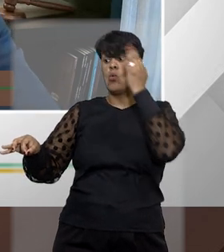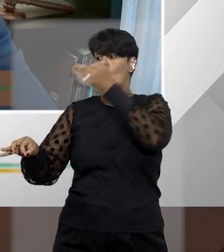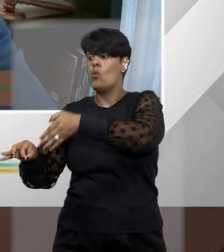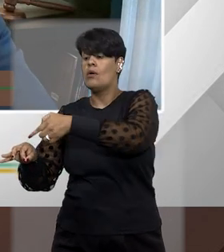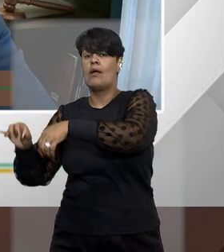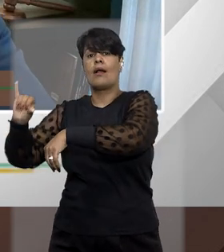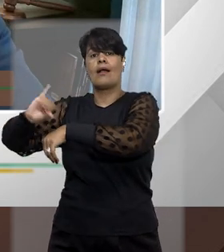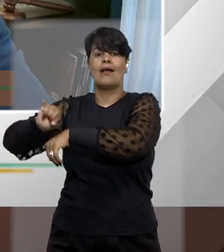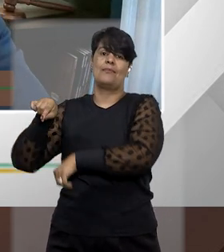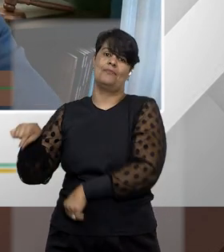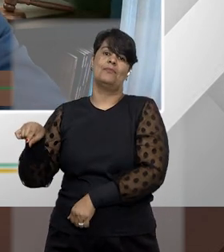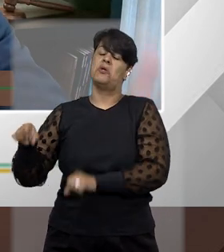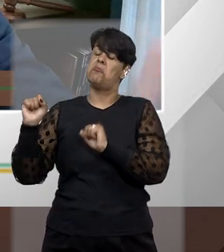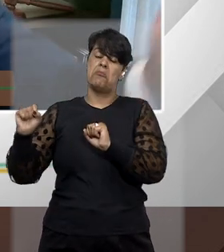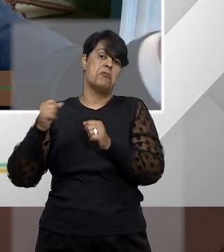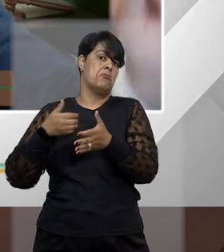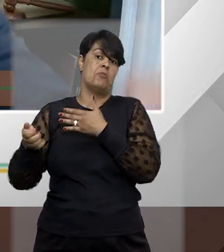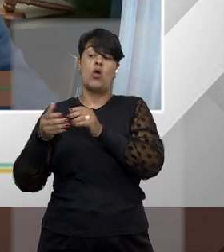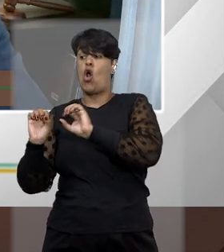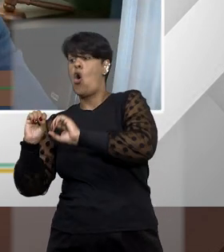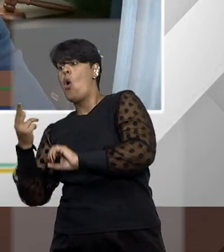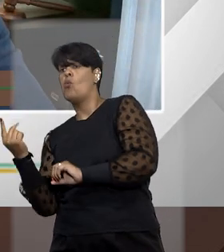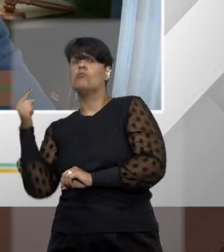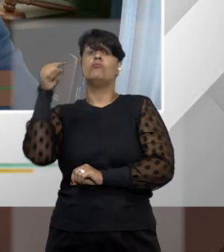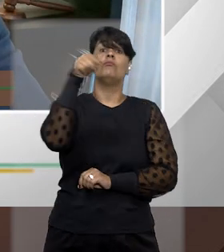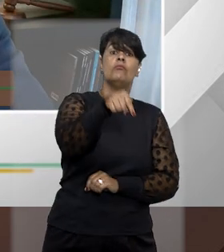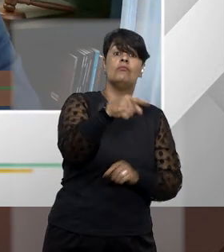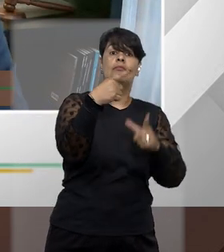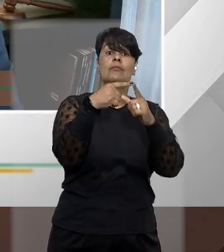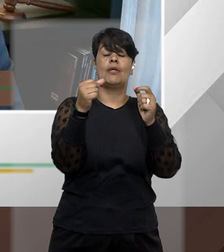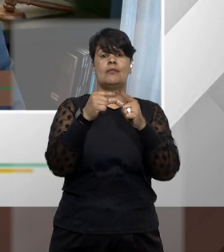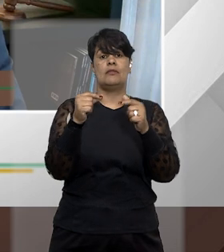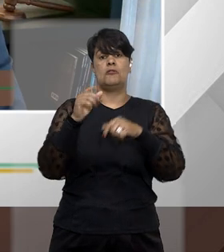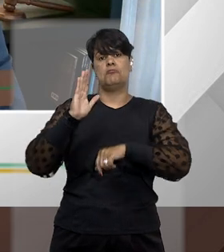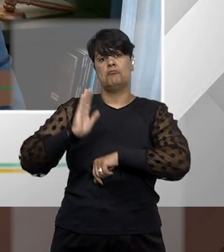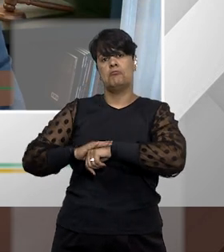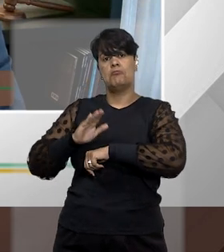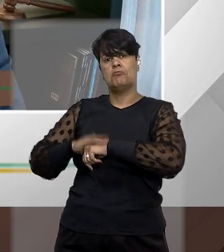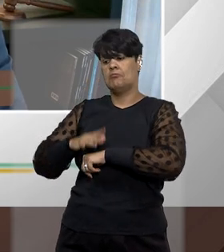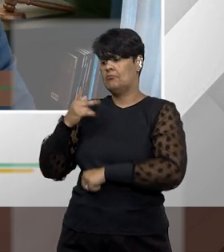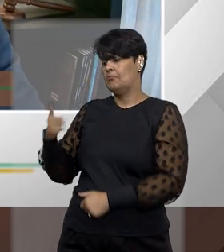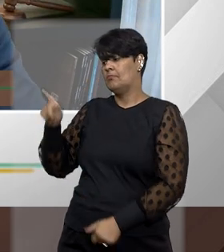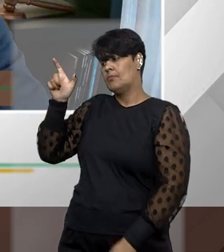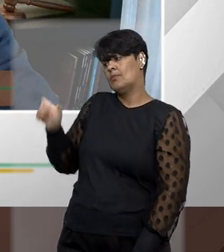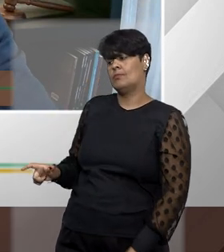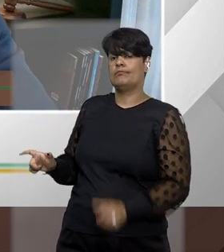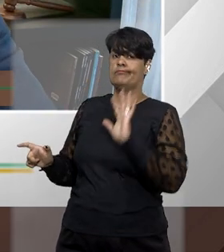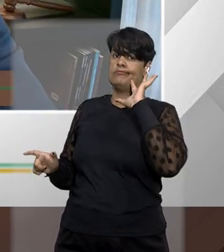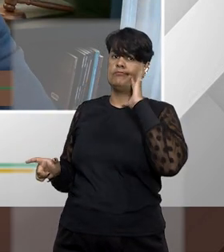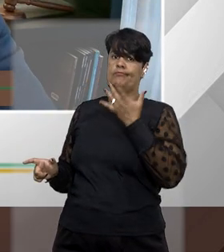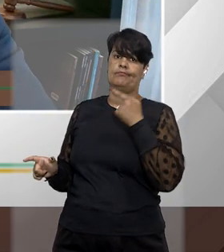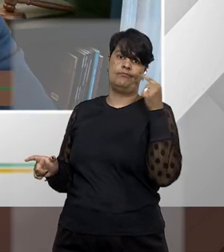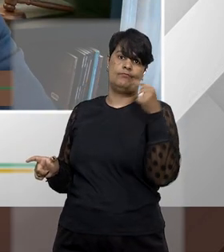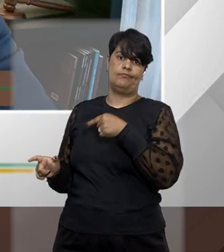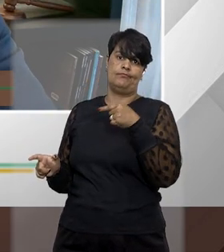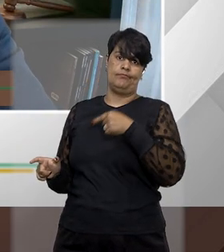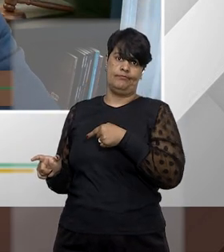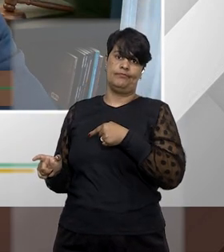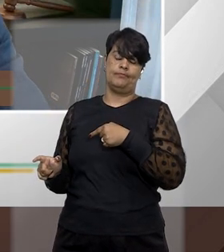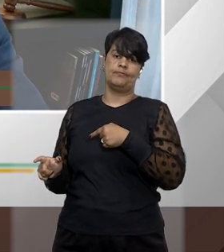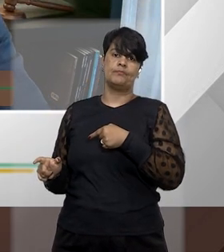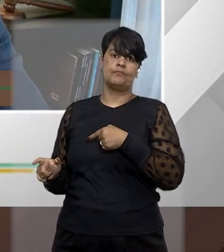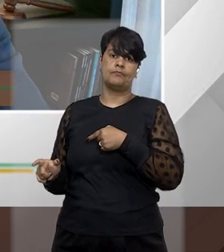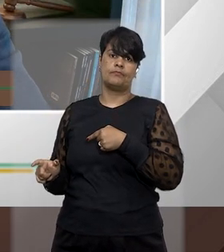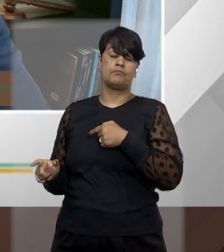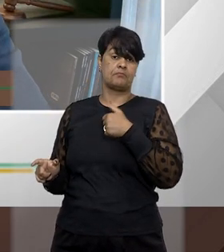propor na capital do estado dele ou ainda pode propor no Distrito Federal isso é uma opção que cabe a ele o cidadão